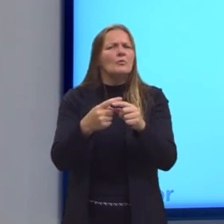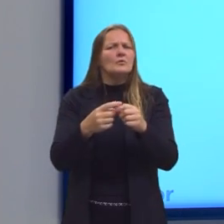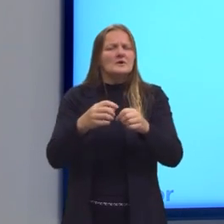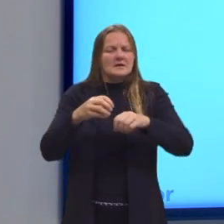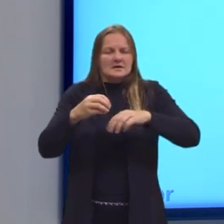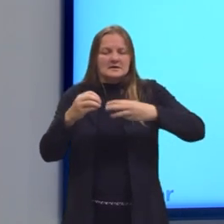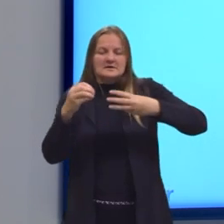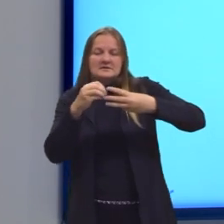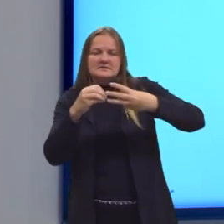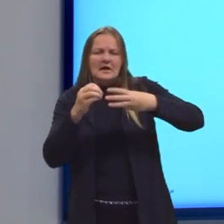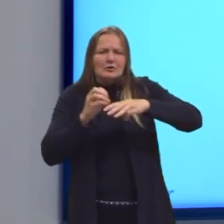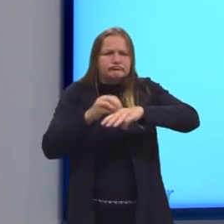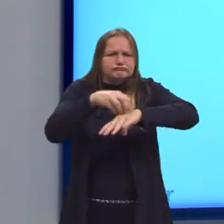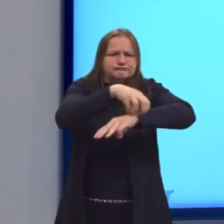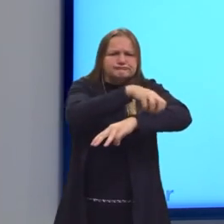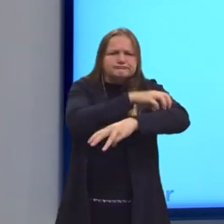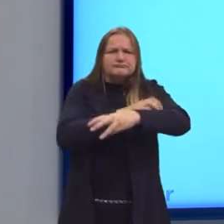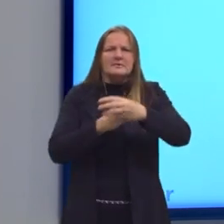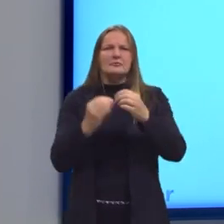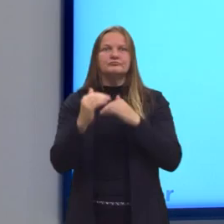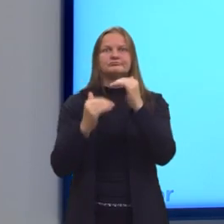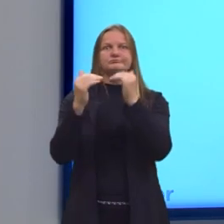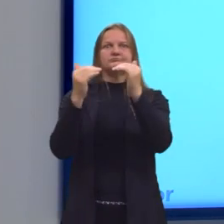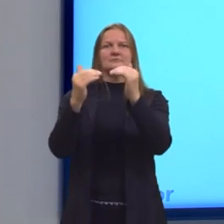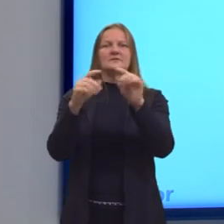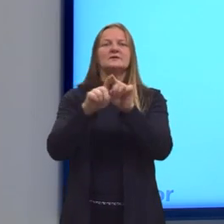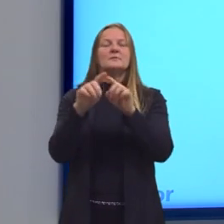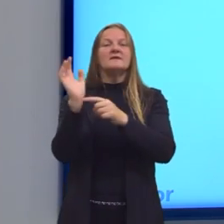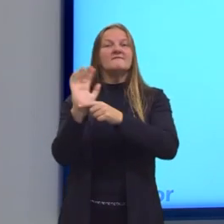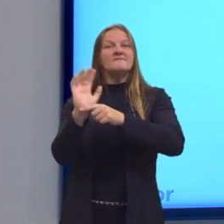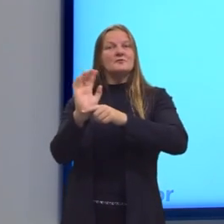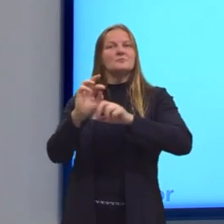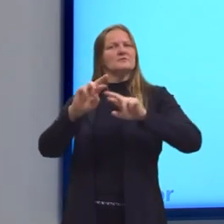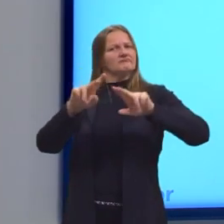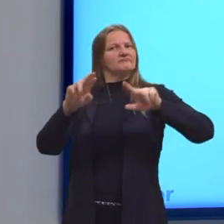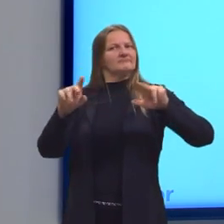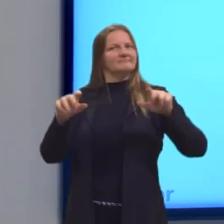células mutantes e a criação de filmes de animação.